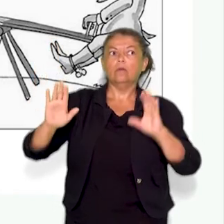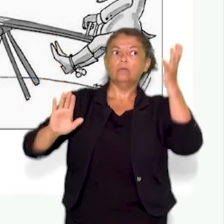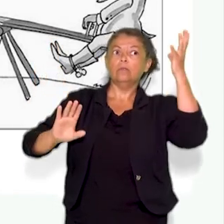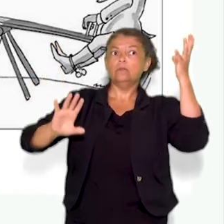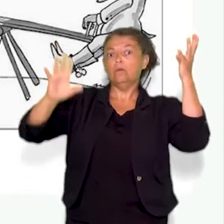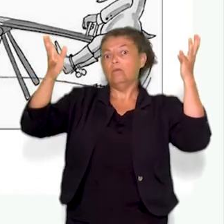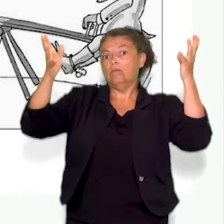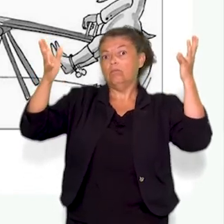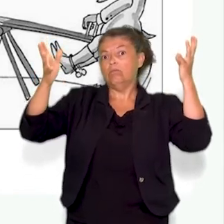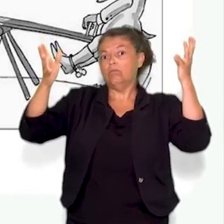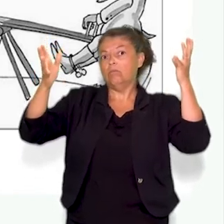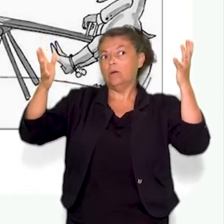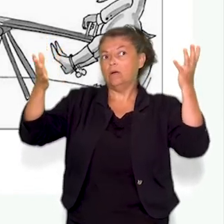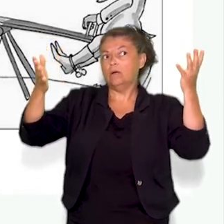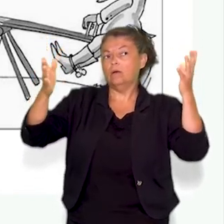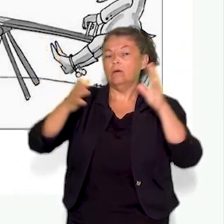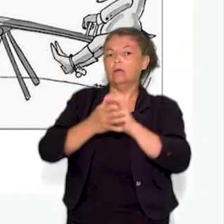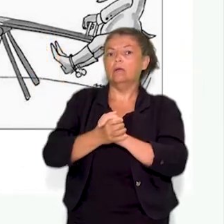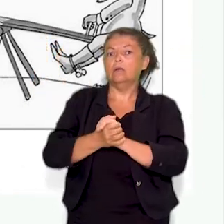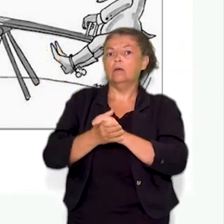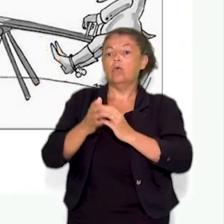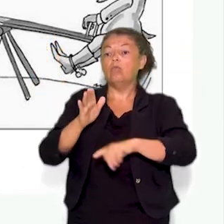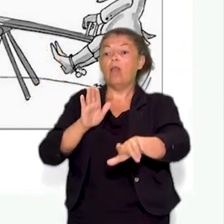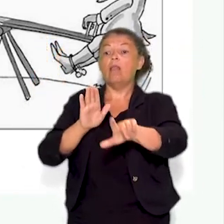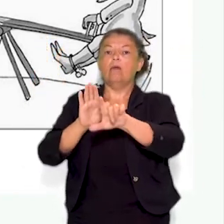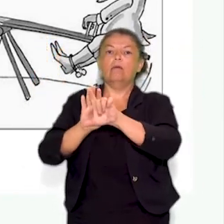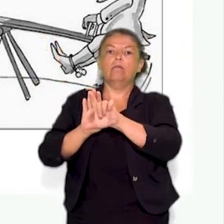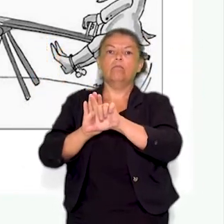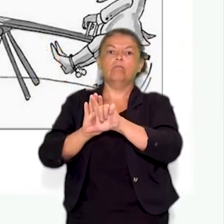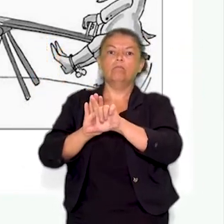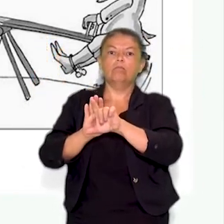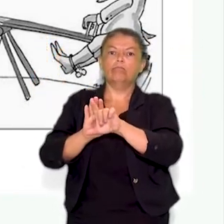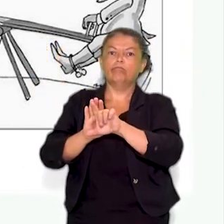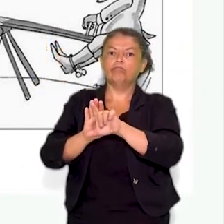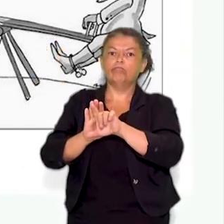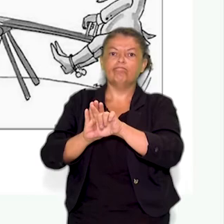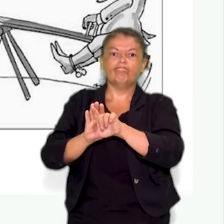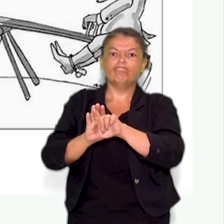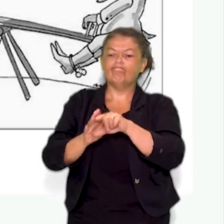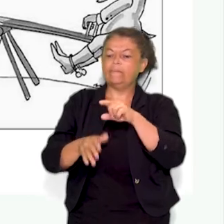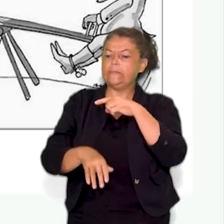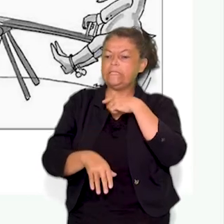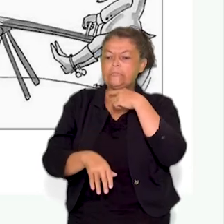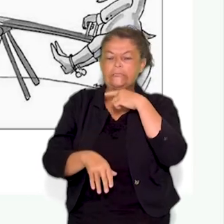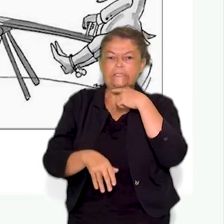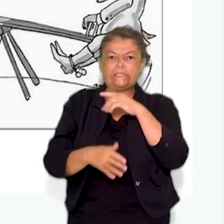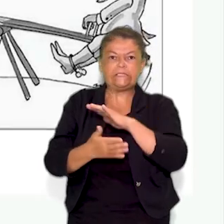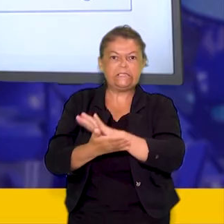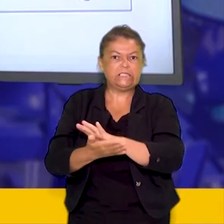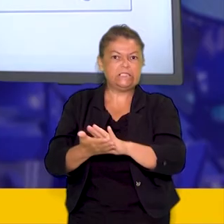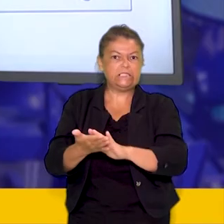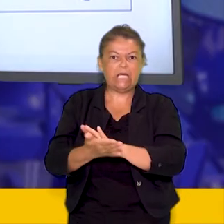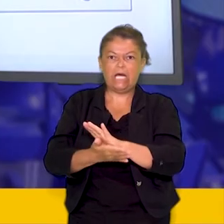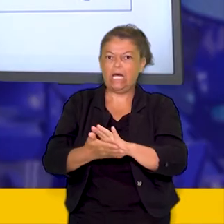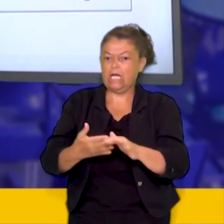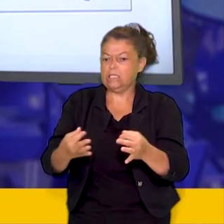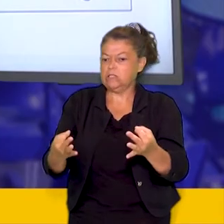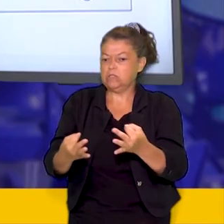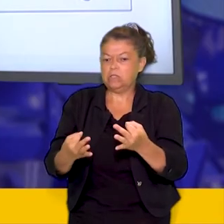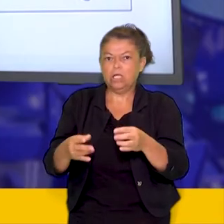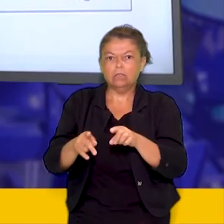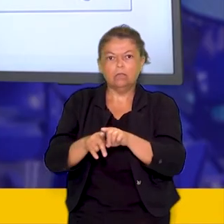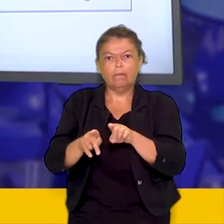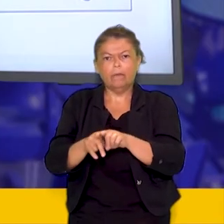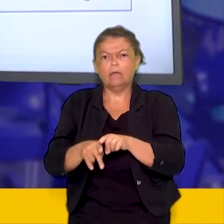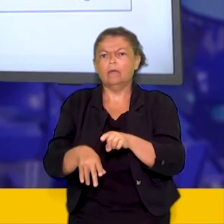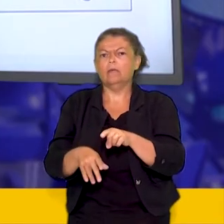sem representatividade popular visto que mulheres analfabetos